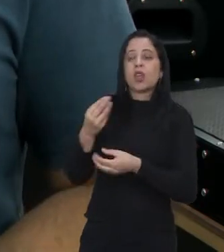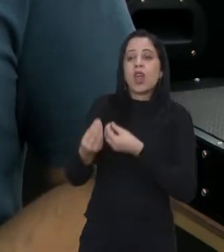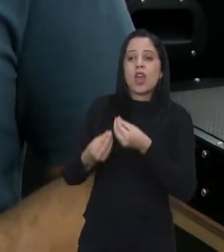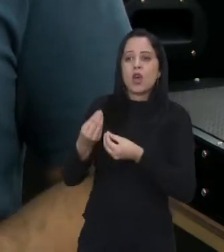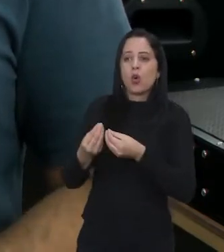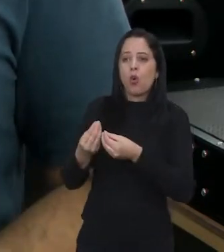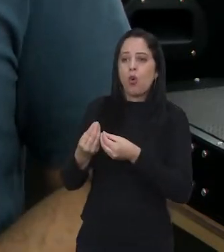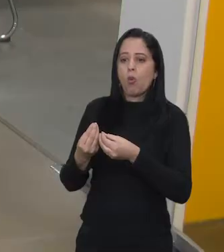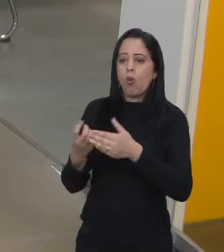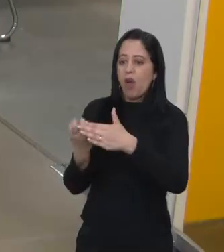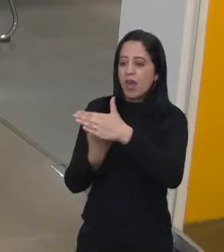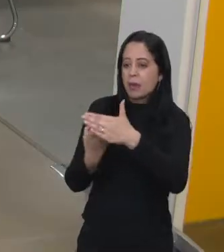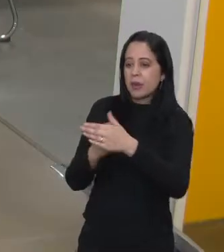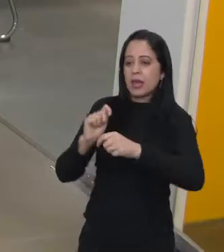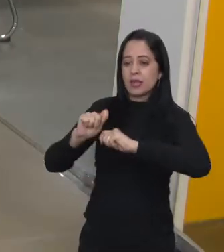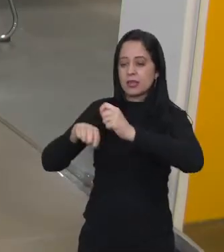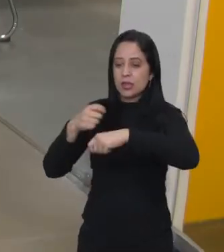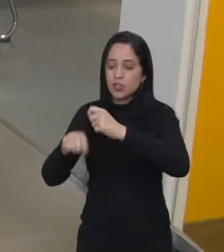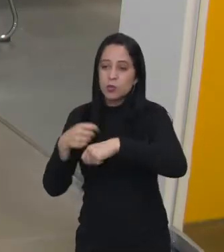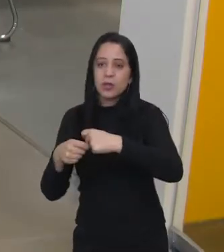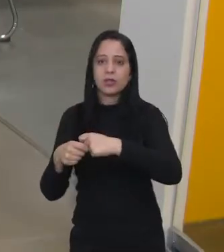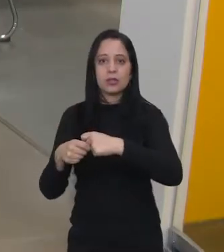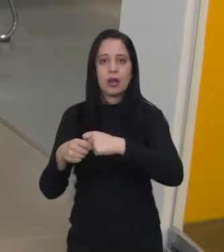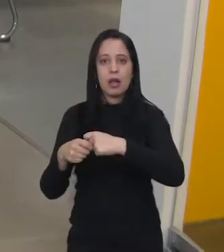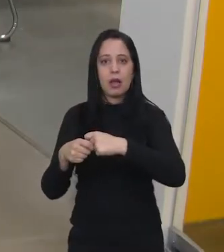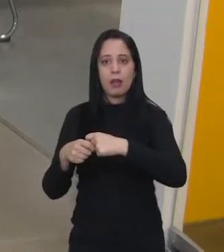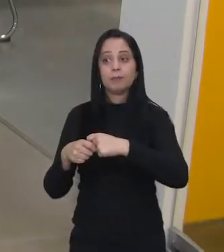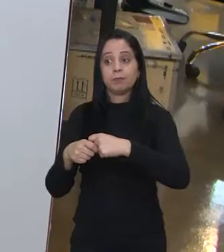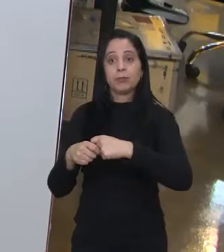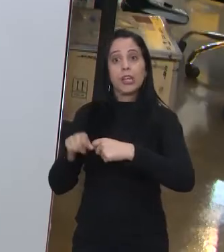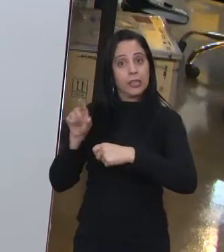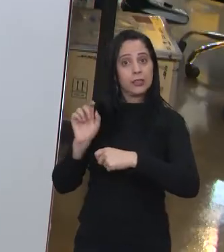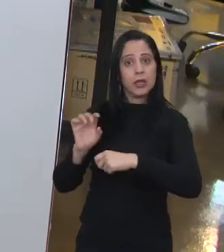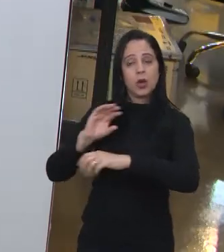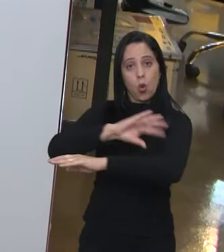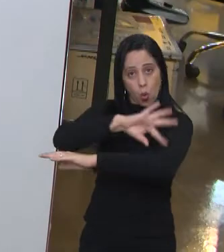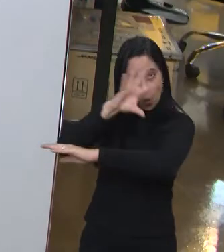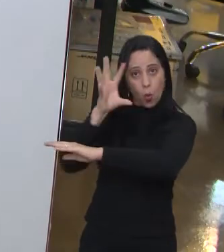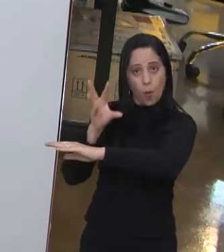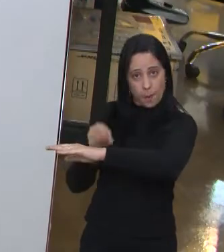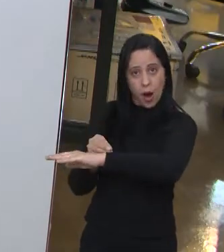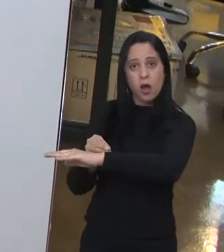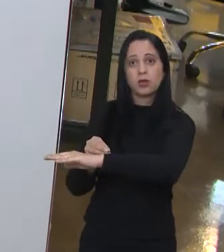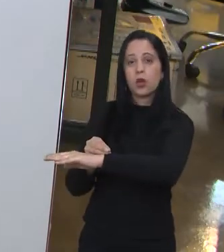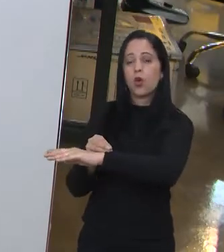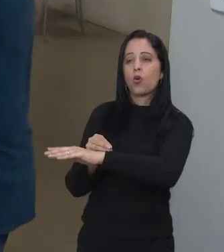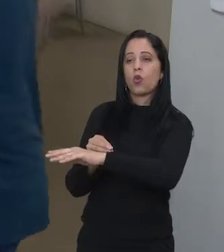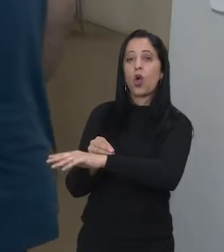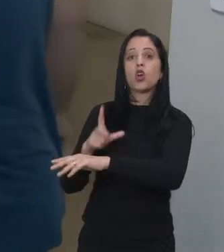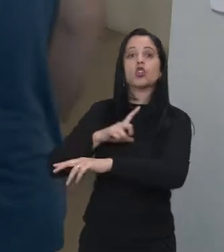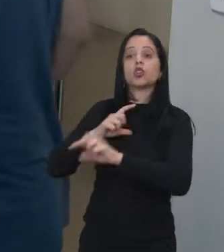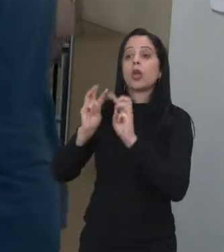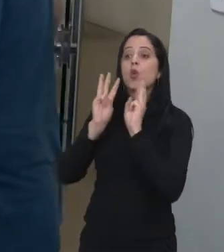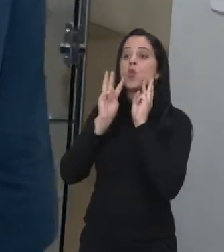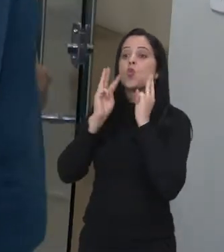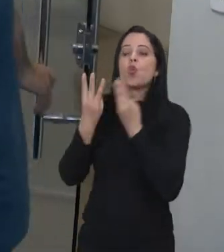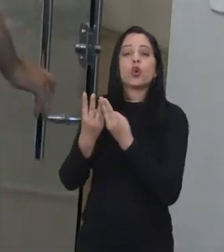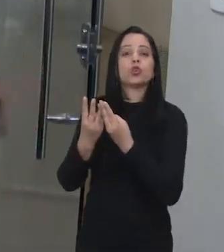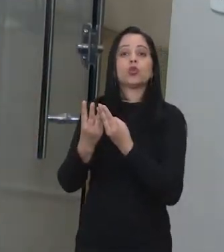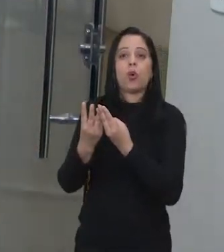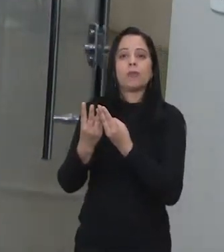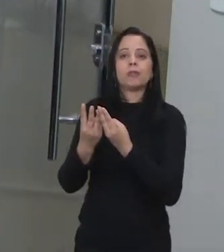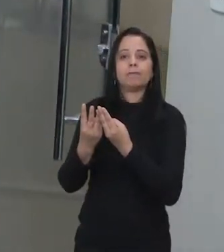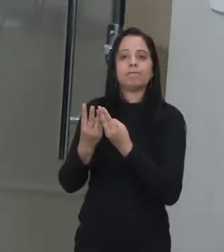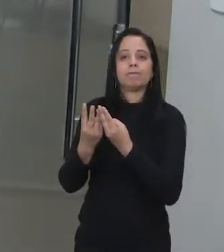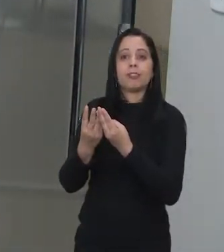Ele te dá todos os caminhos, te dá todo o suporte. Então, a gente conseguiu traçar todos os nossos planos